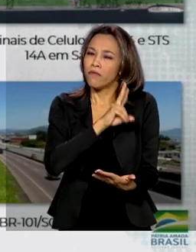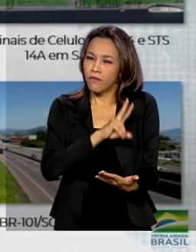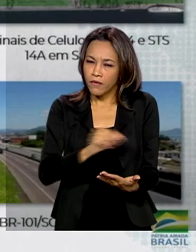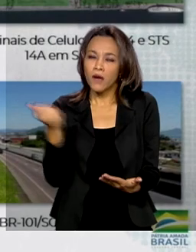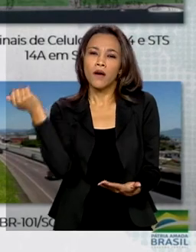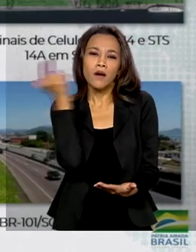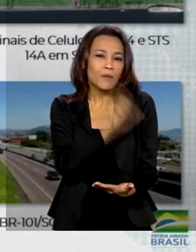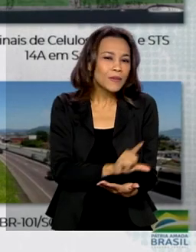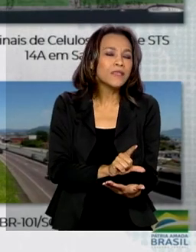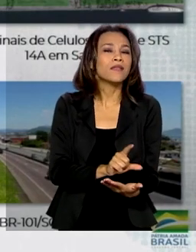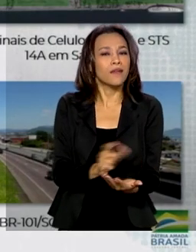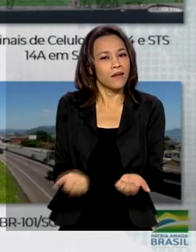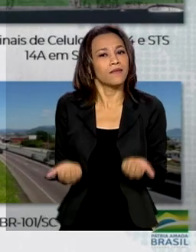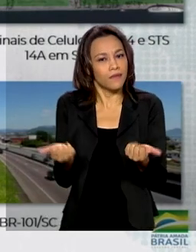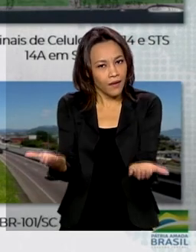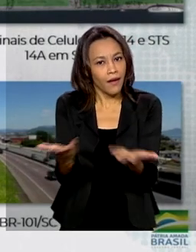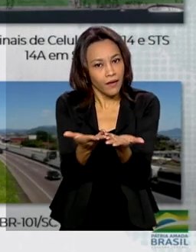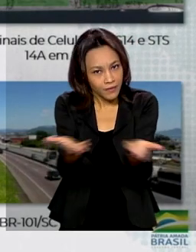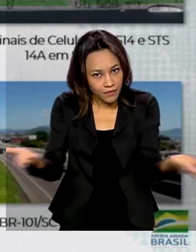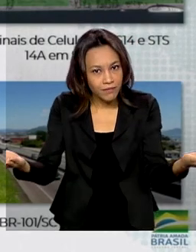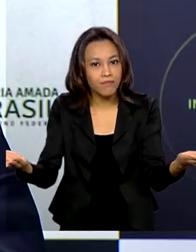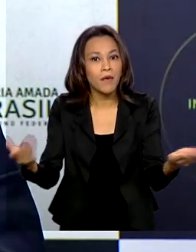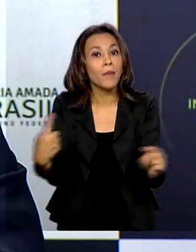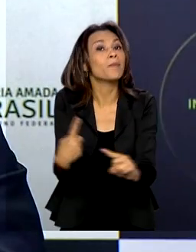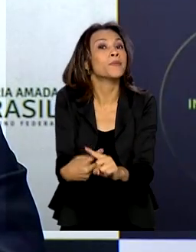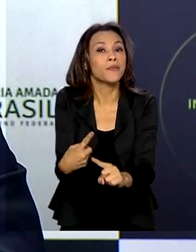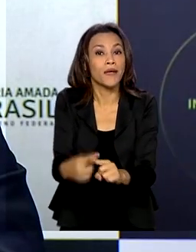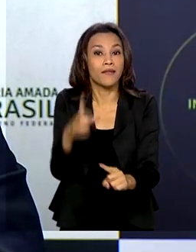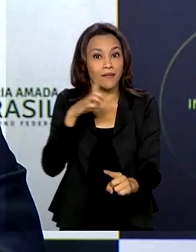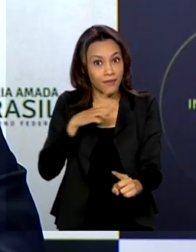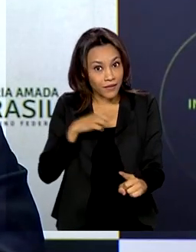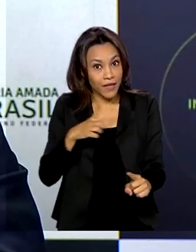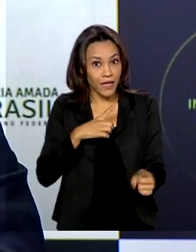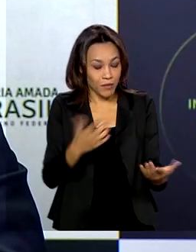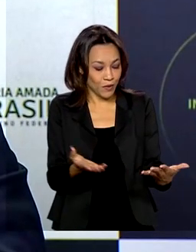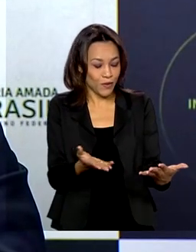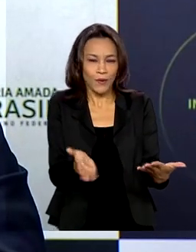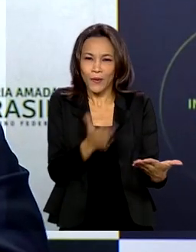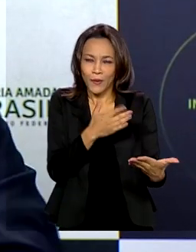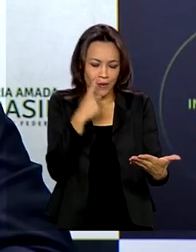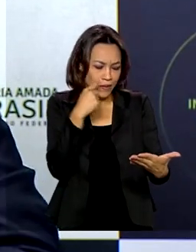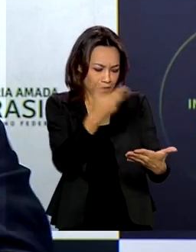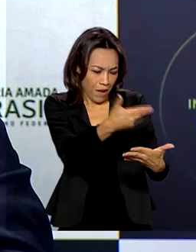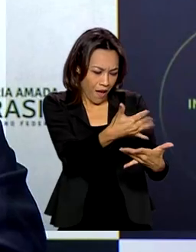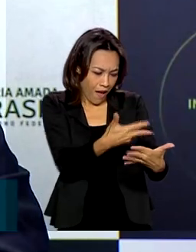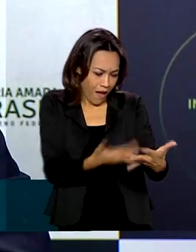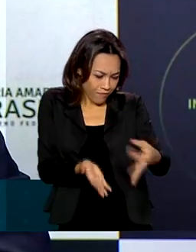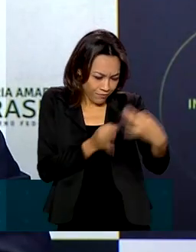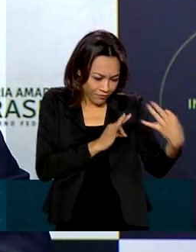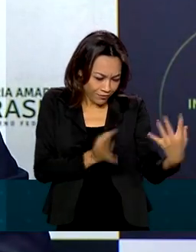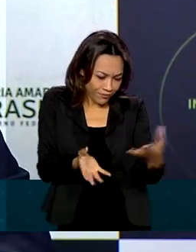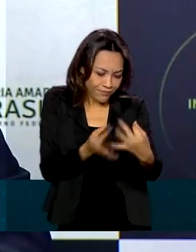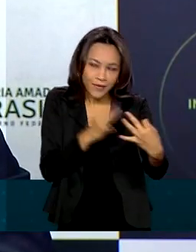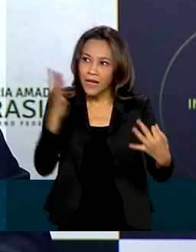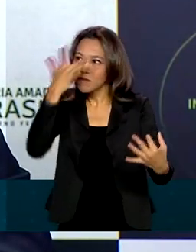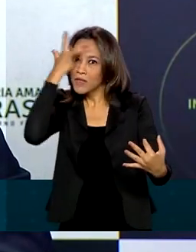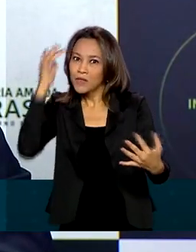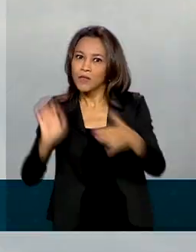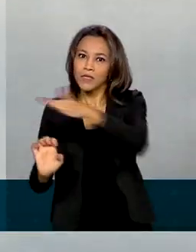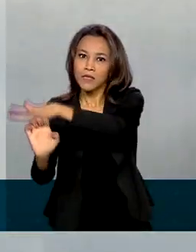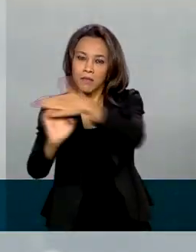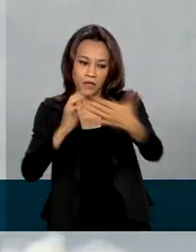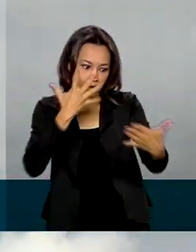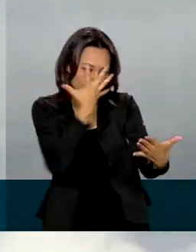os resultados, porque nós temos o portfólio, que é uma coisa que chama a atenção, que ativa o interesse do investidor